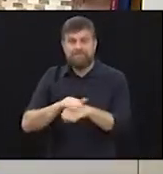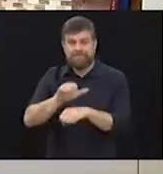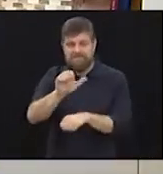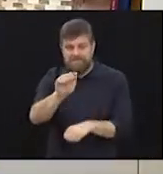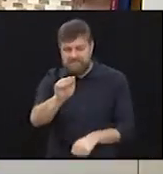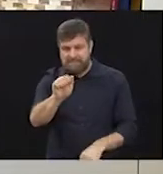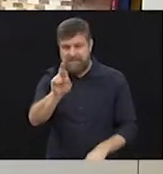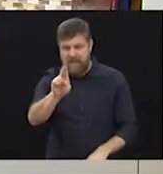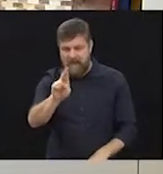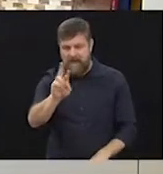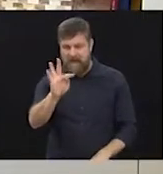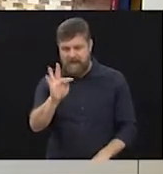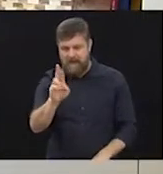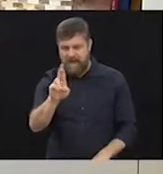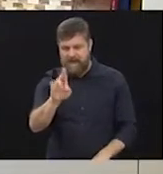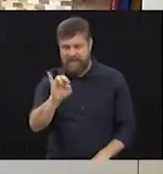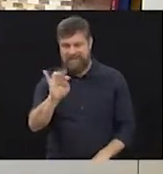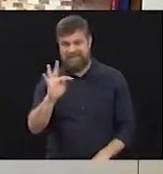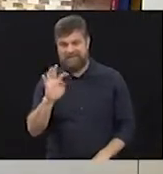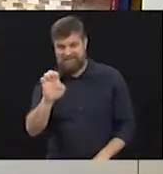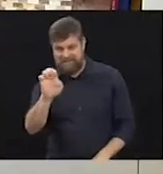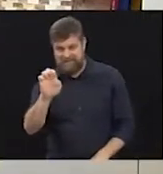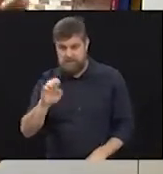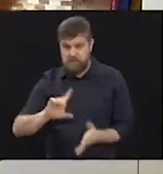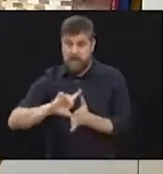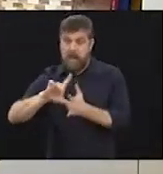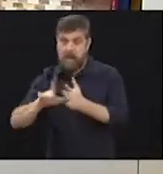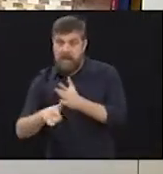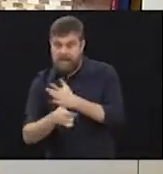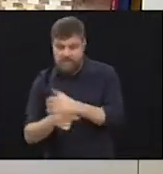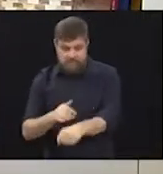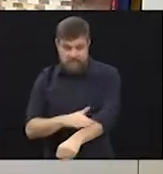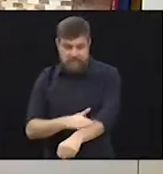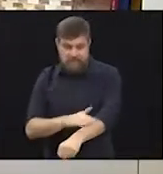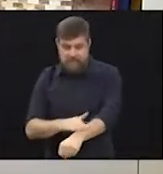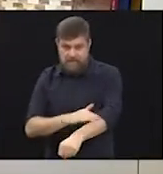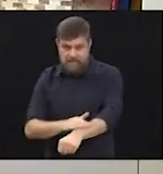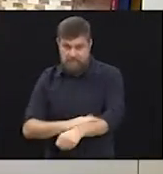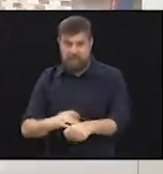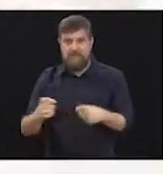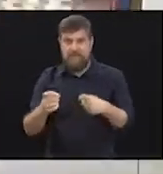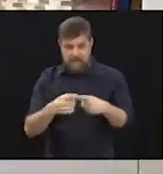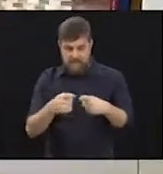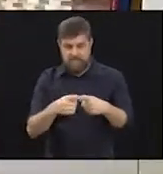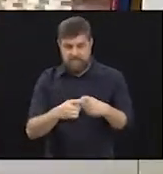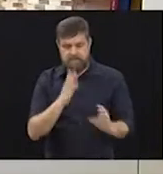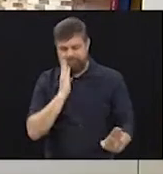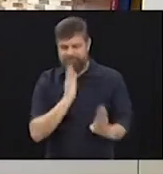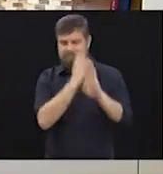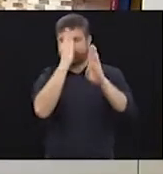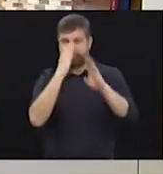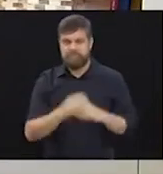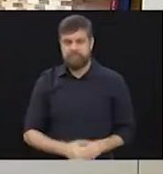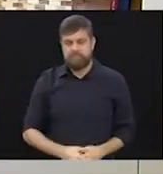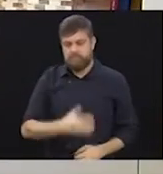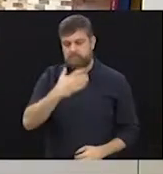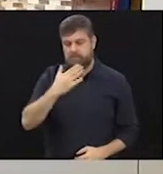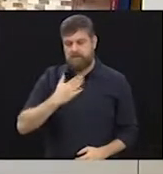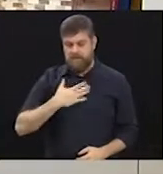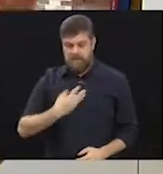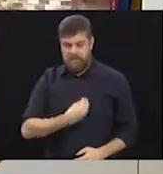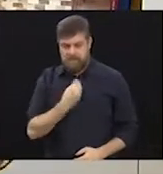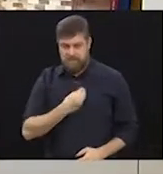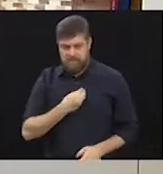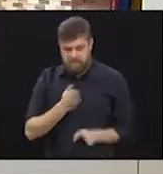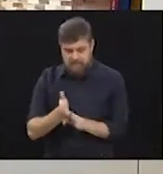Mas, diagnóstico de artrite psoriática, quem me deu foi a doutora Sinira. Eu resumo a minha vida assim.